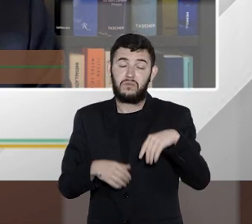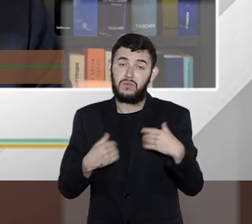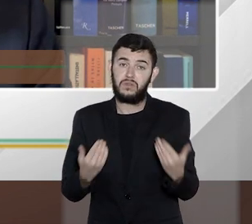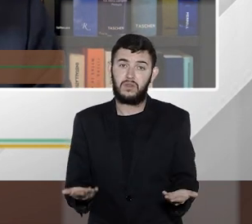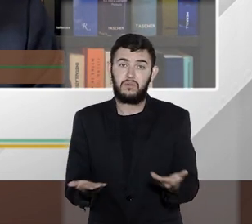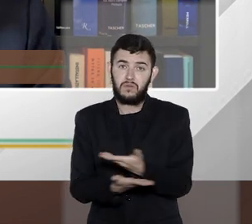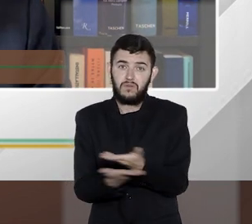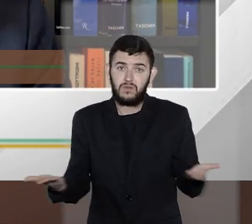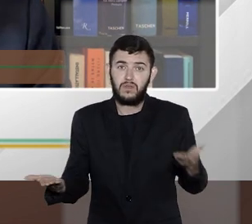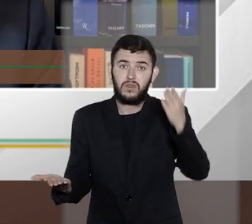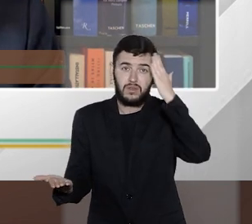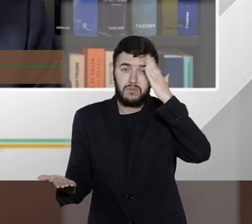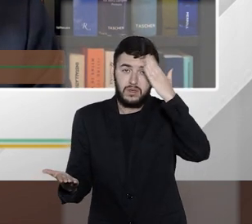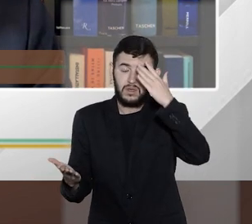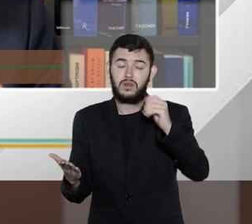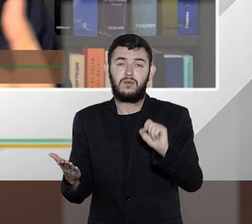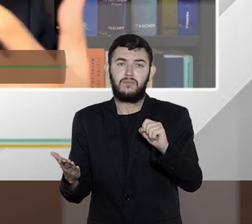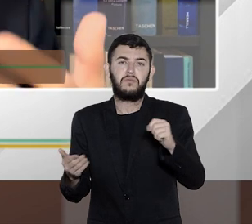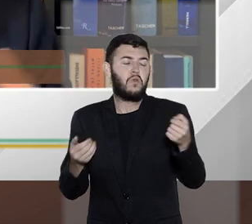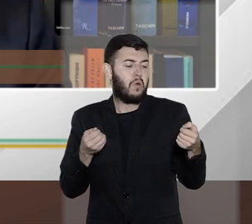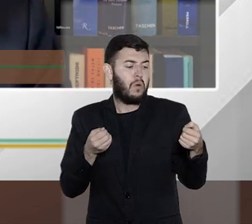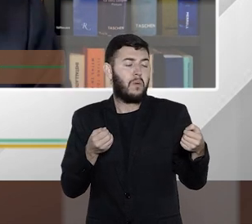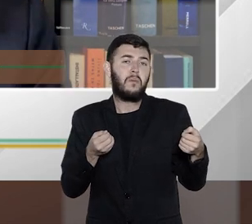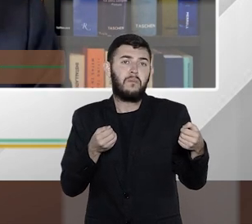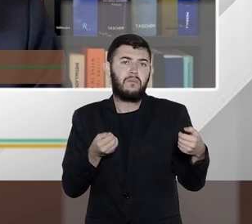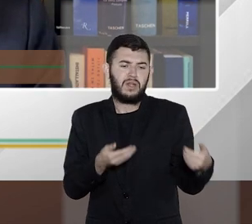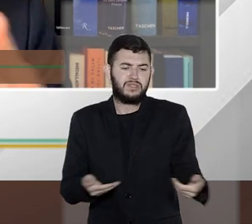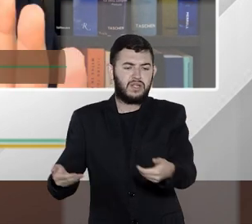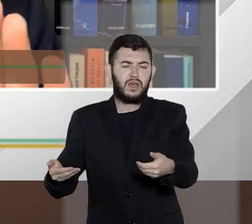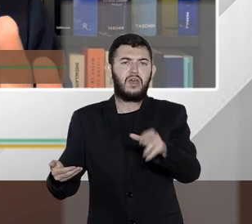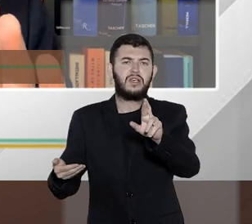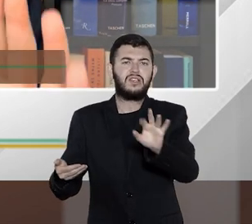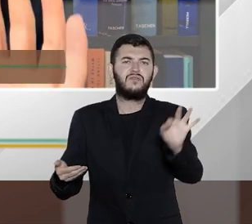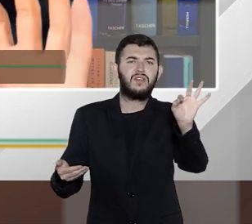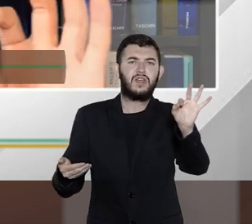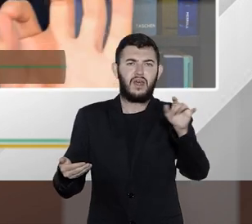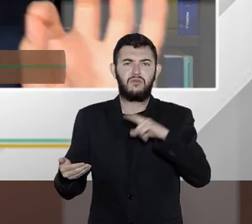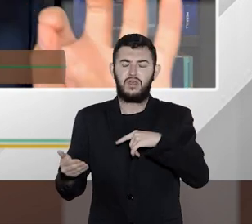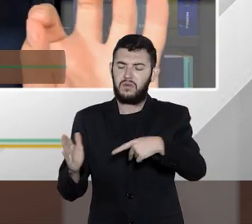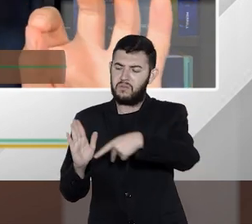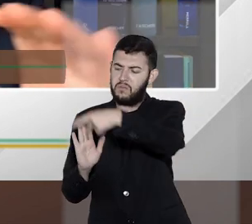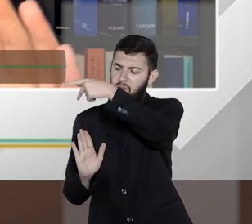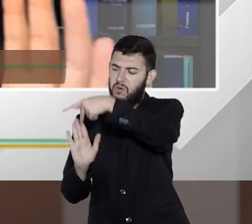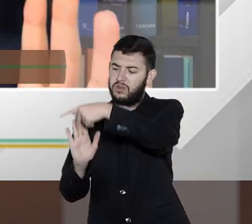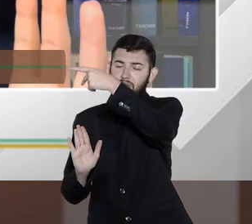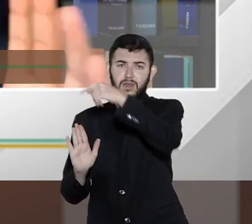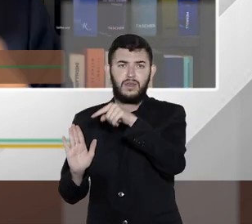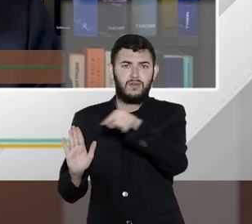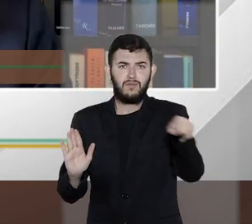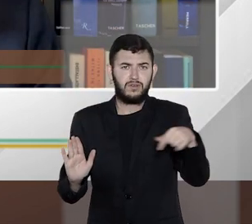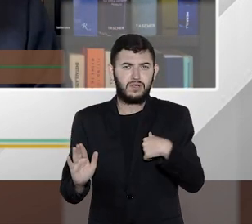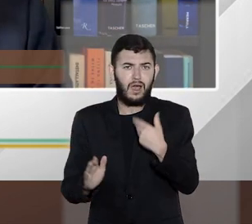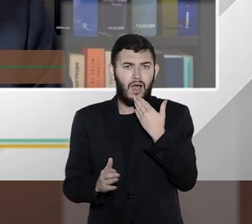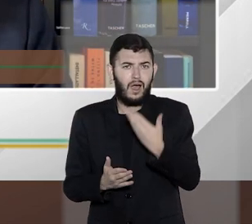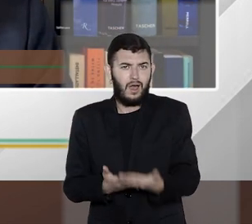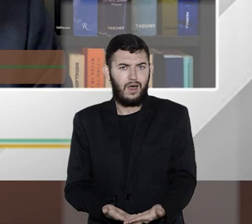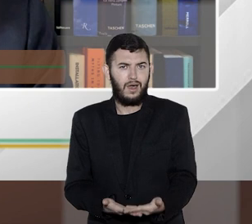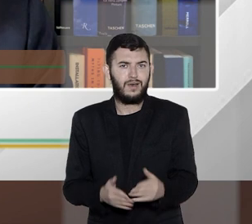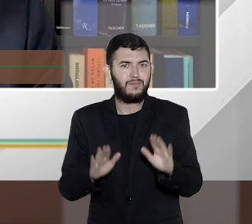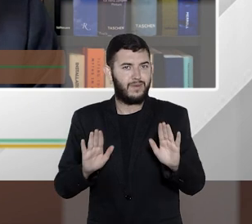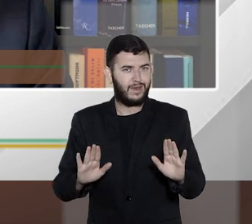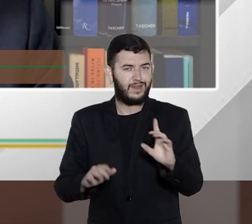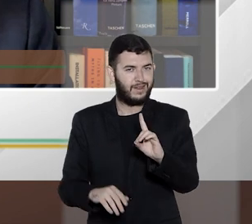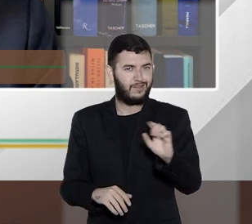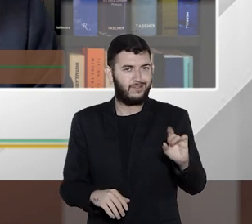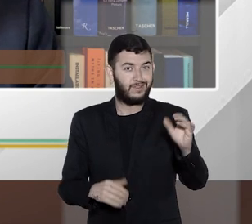do Ministério da Receita Federal e lá, pasmem, isso é um dado interessante para